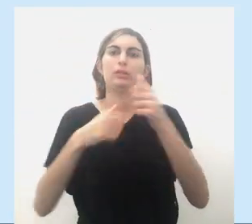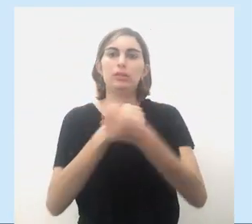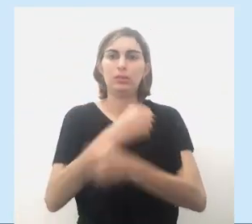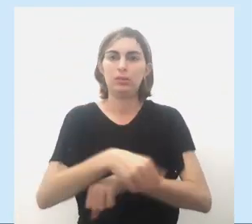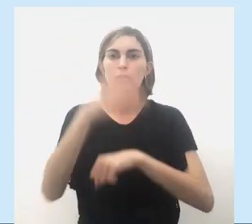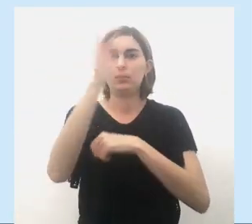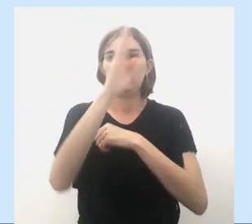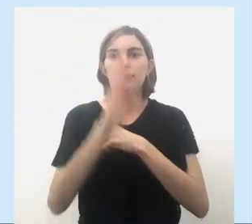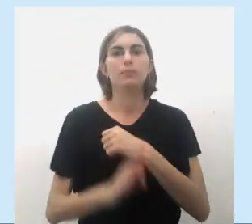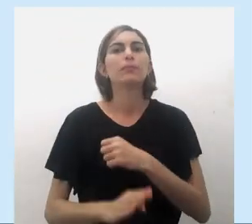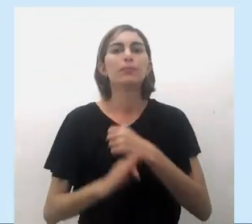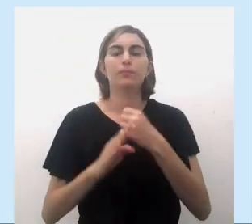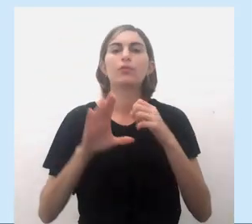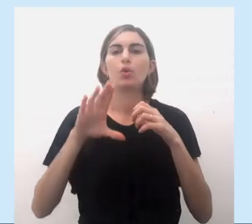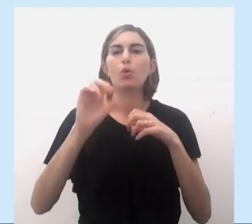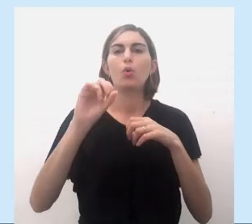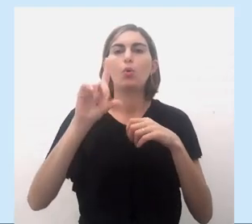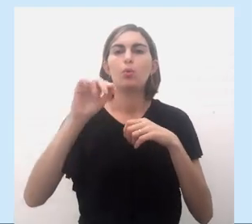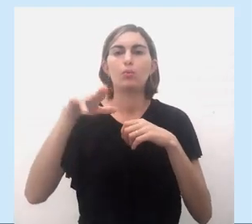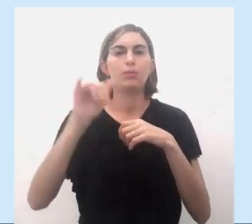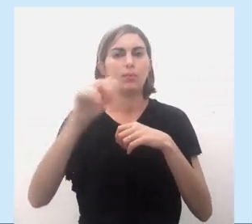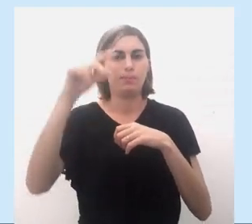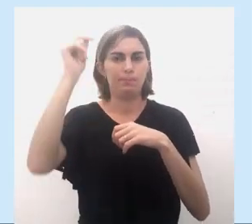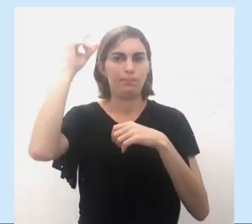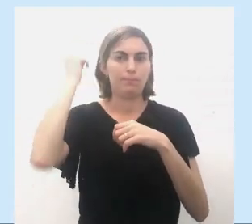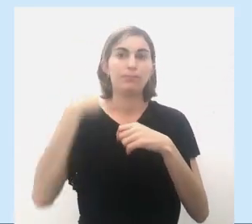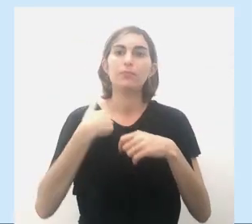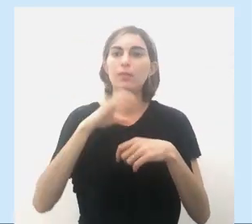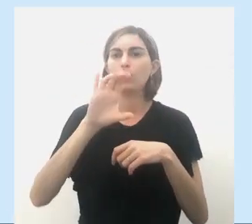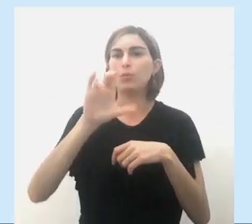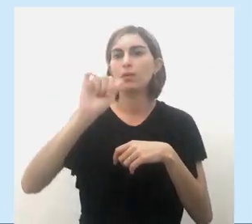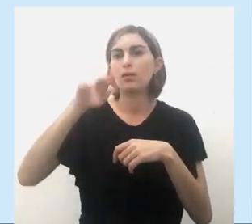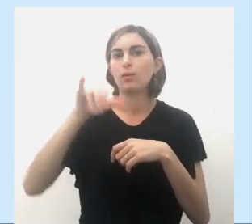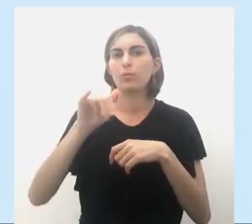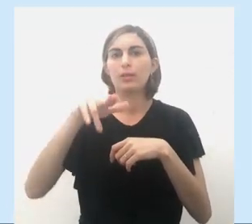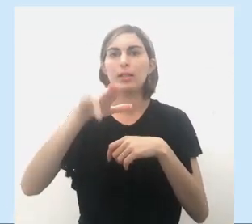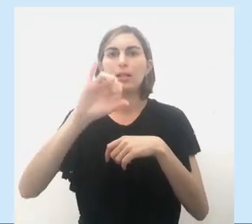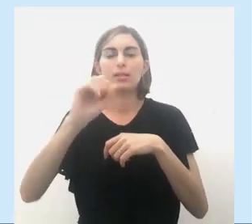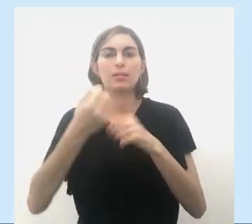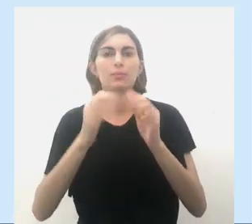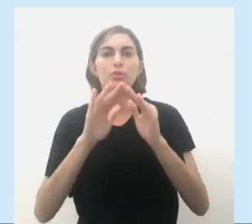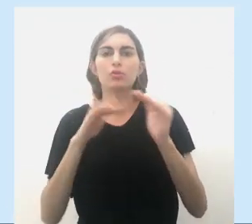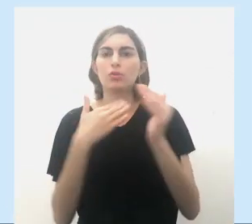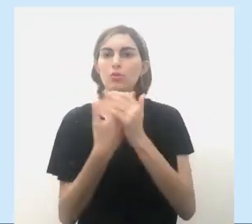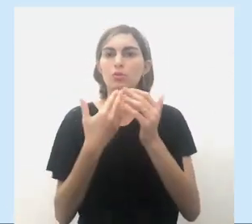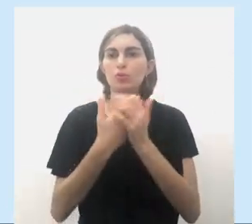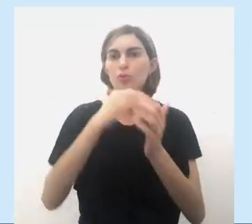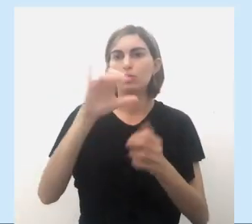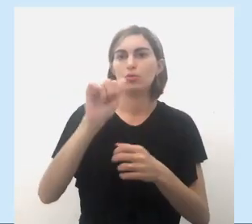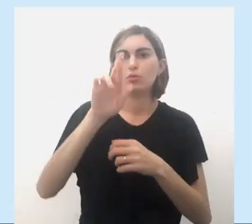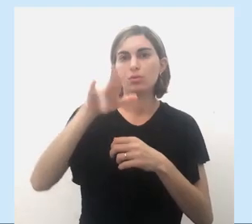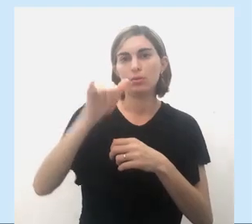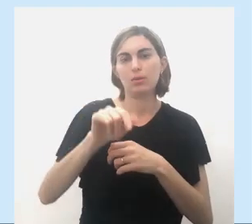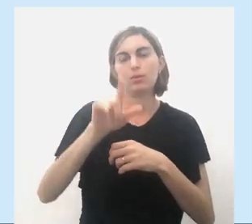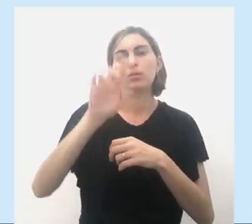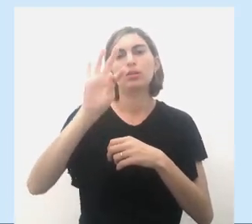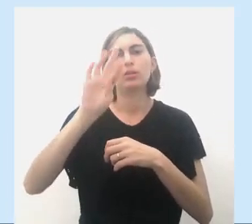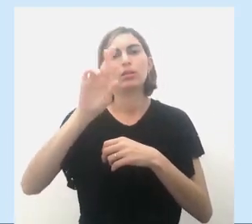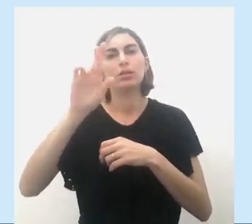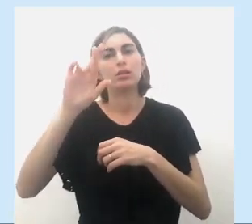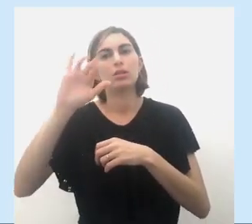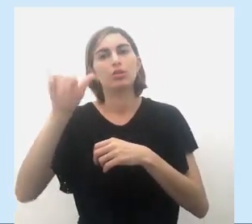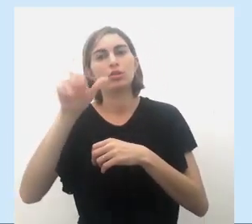no Brasil colonial. Eu sou Cláudio Nascimento, da Escola Jornalista